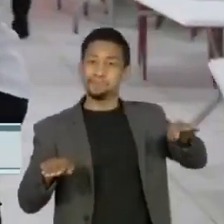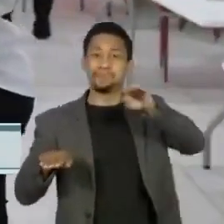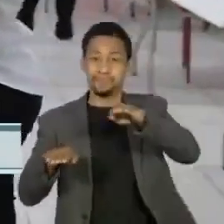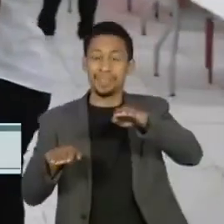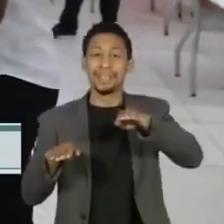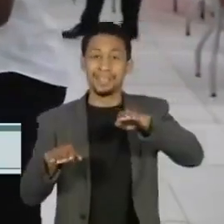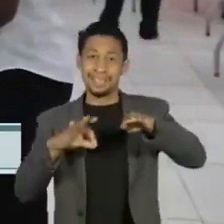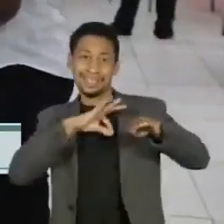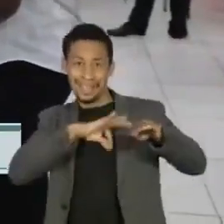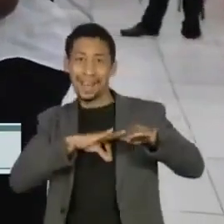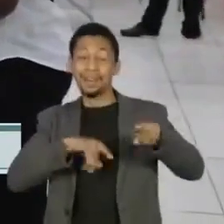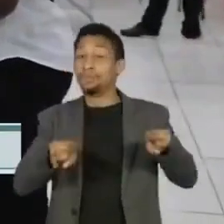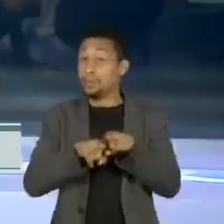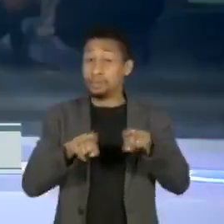têm salários menores que os brancos.